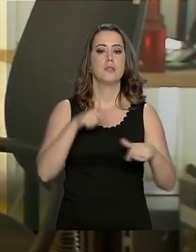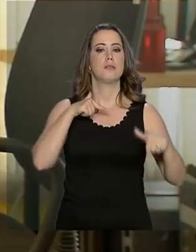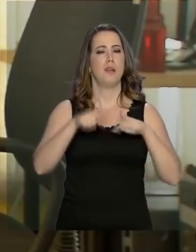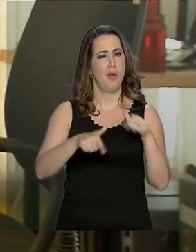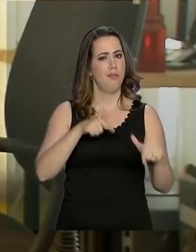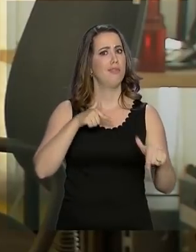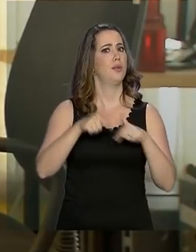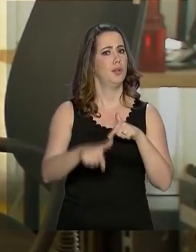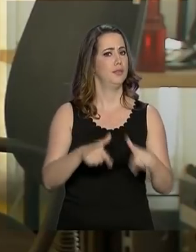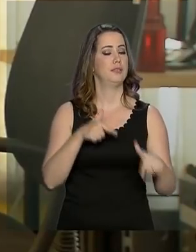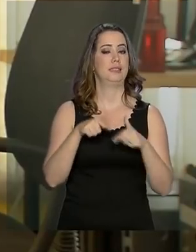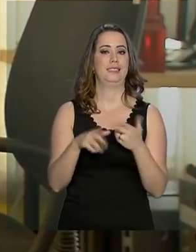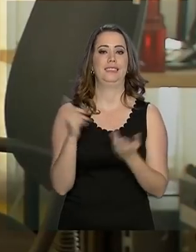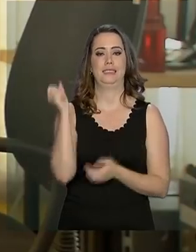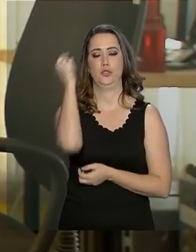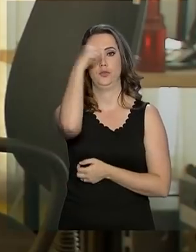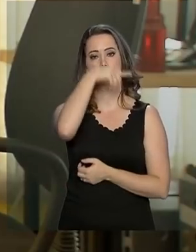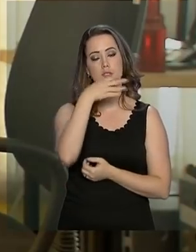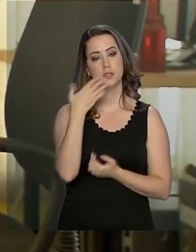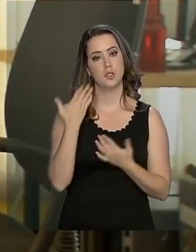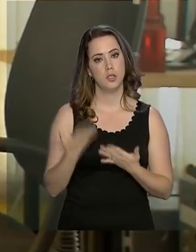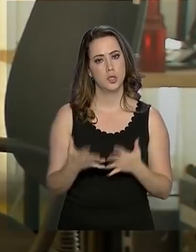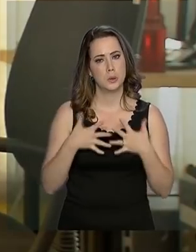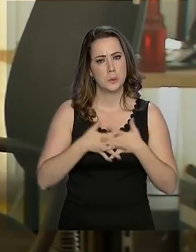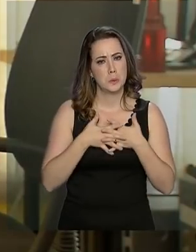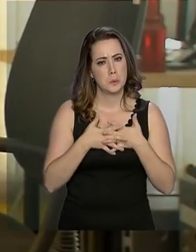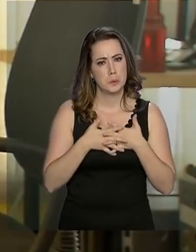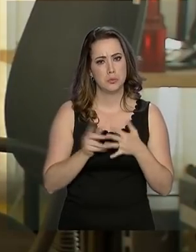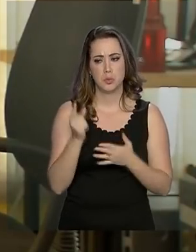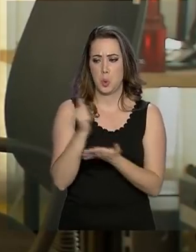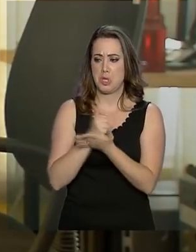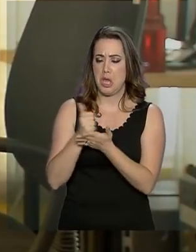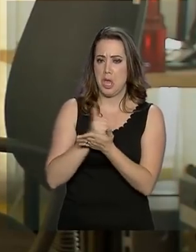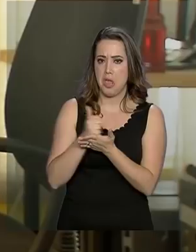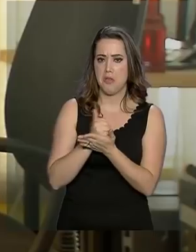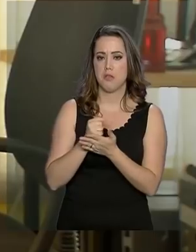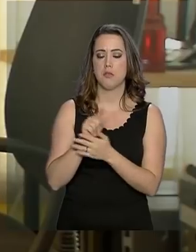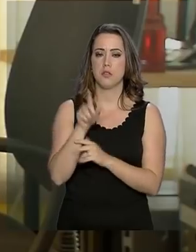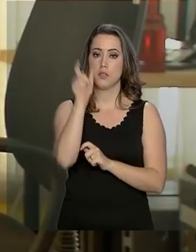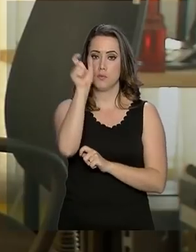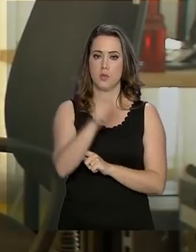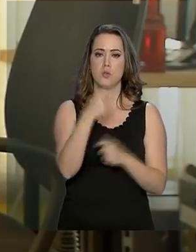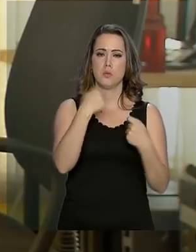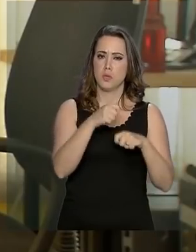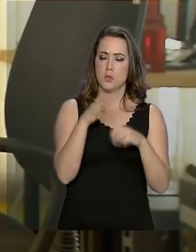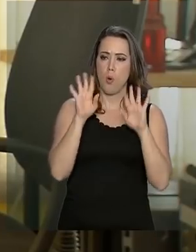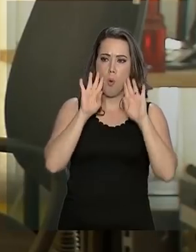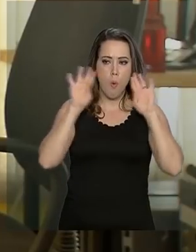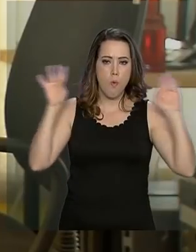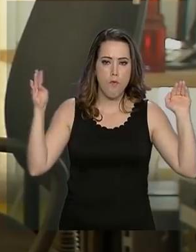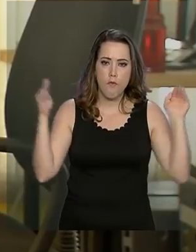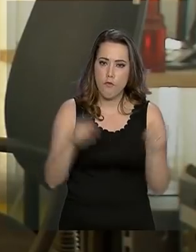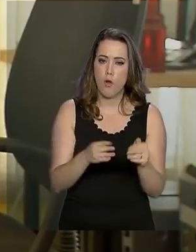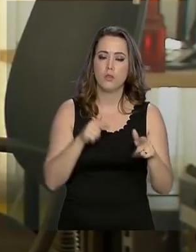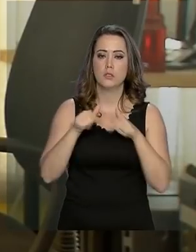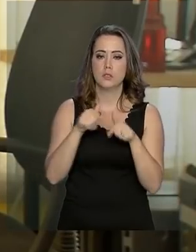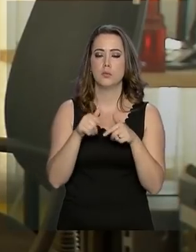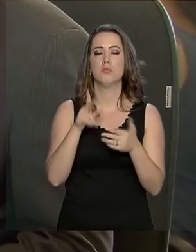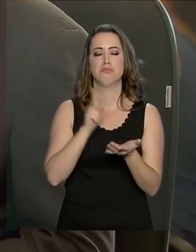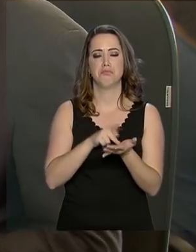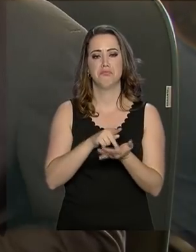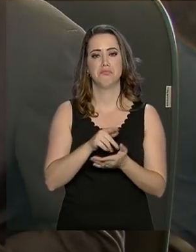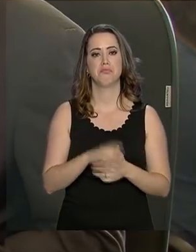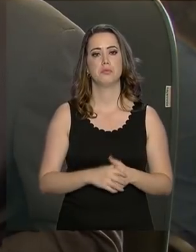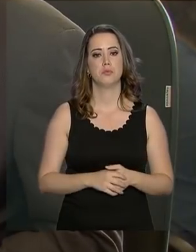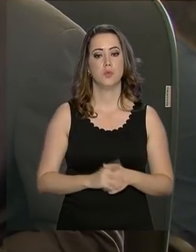trabalho. É difícil, é complexo fazer um game. Então, o pessoal realmente precisa estar bem focado e trabalhando pesado naquele projeto.